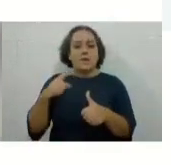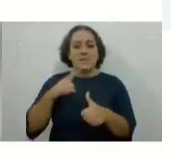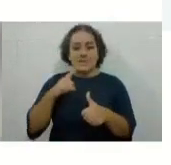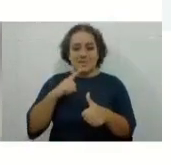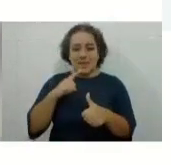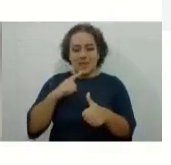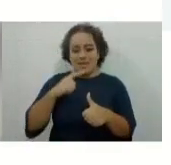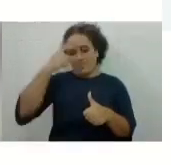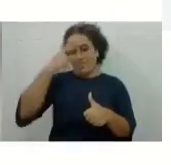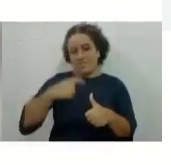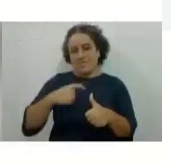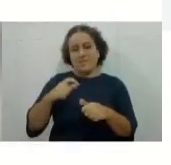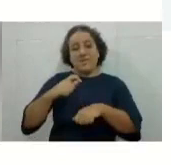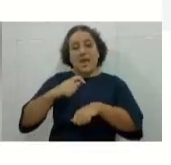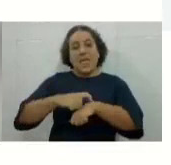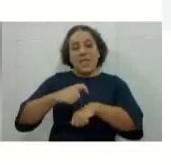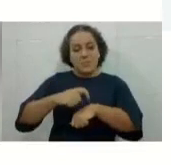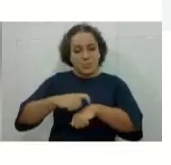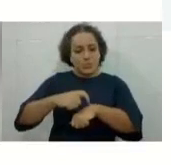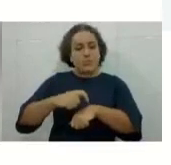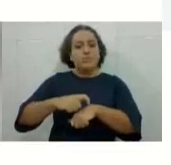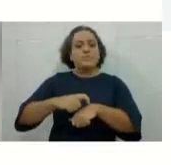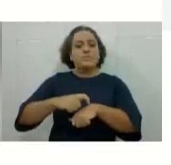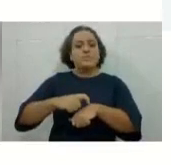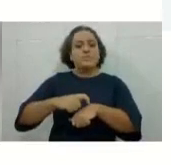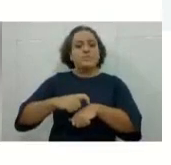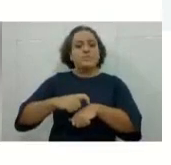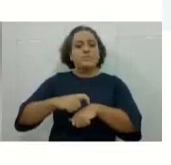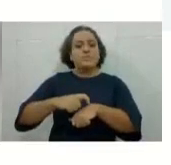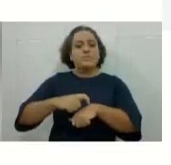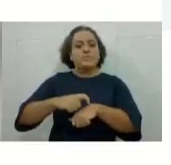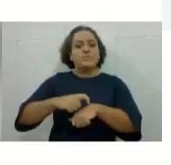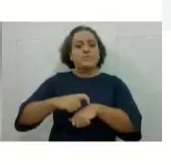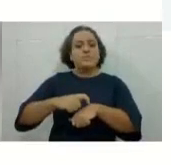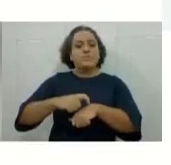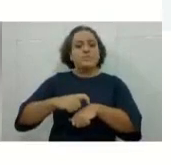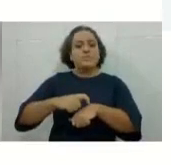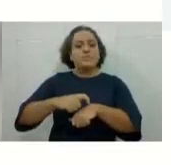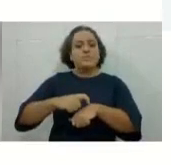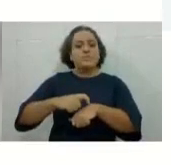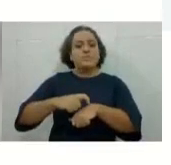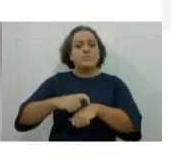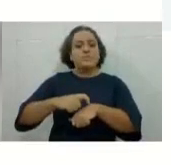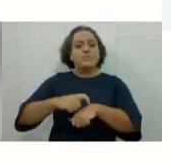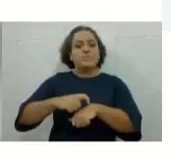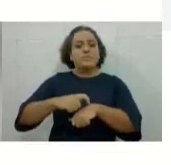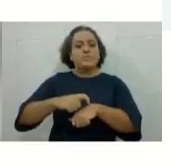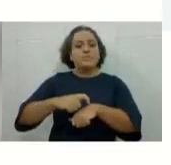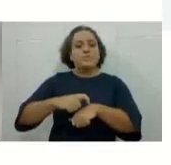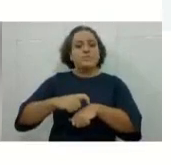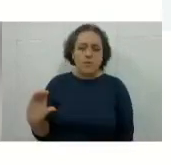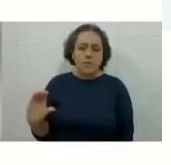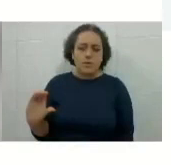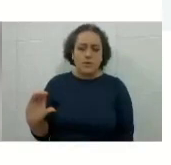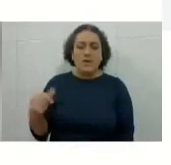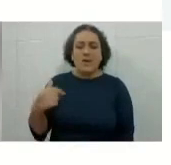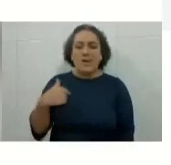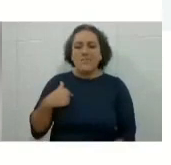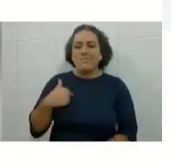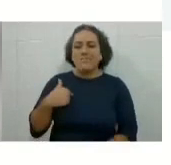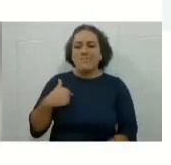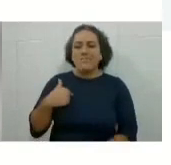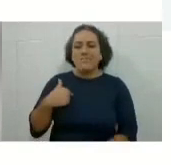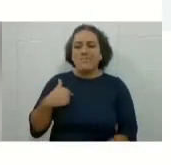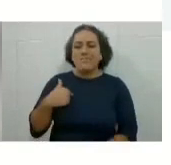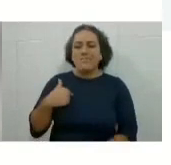que você tem que comunicar à coordenadoria sobre a sua ausência. Você tem um tempo para isso, né? Vamos supor que você